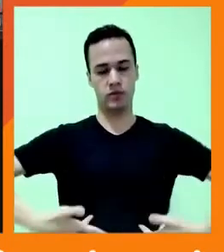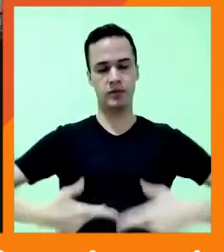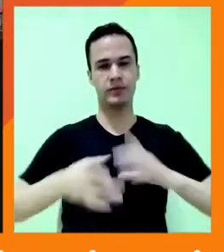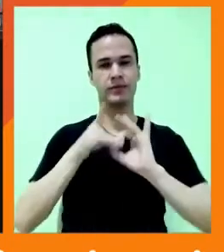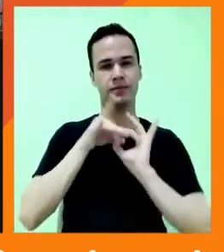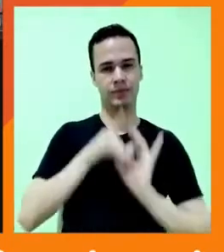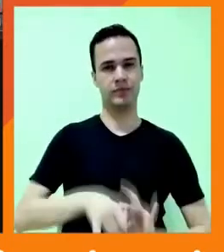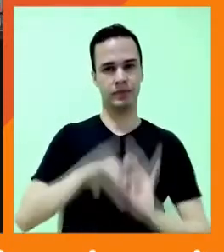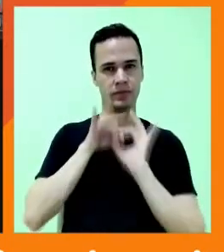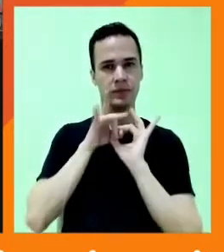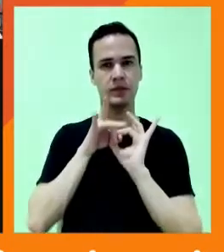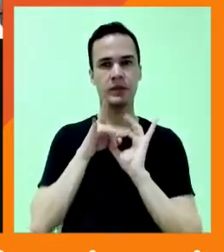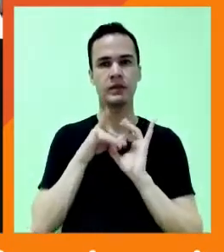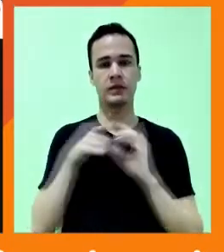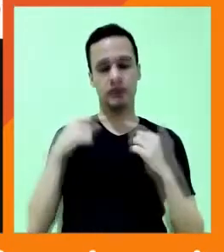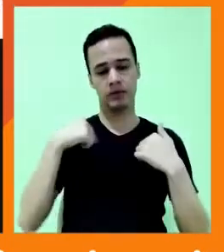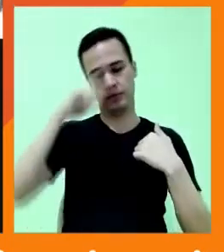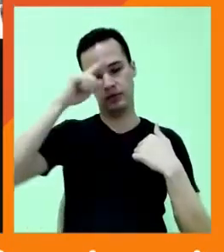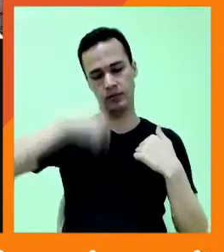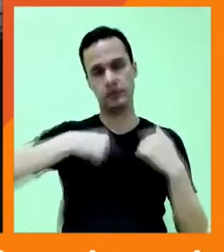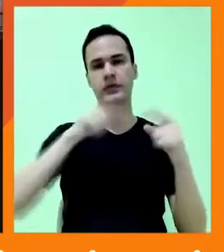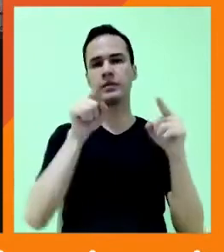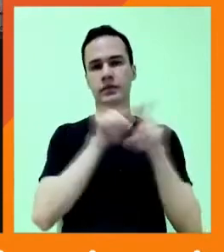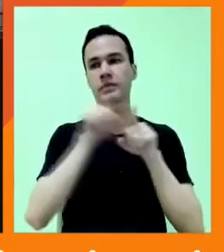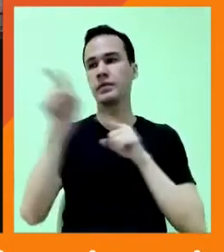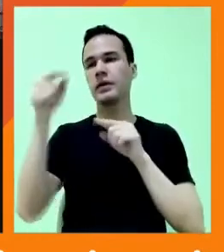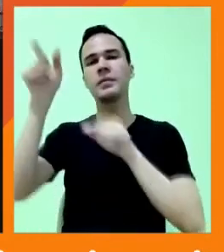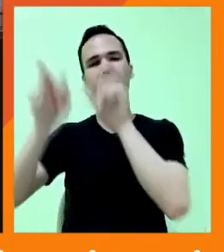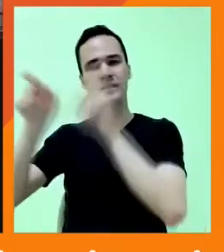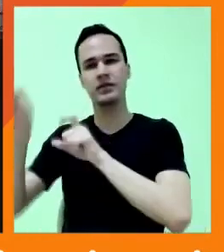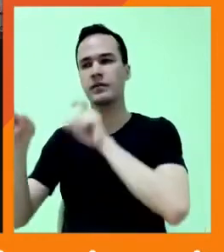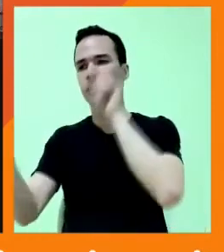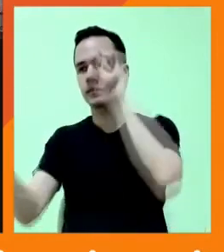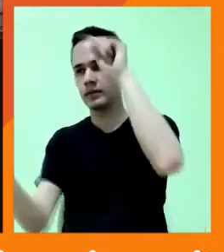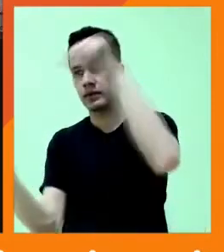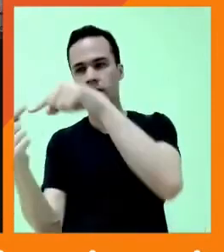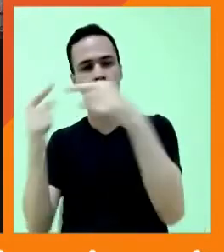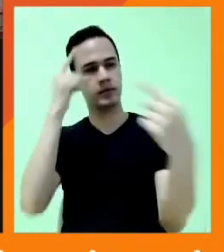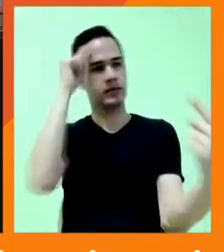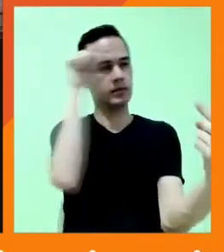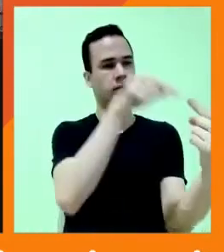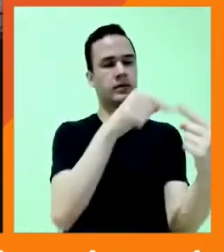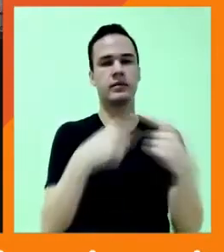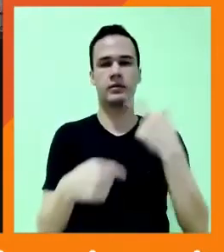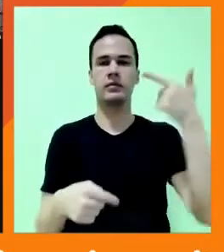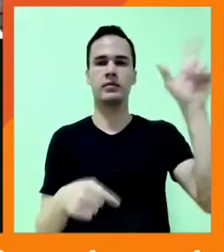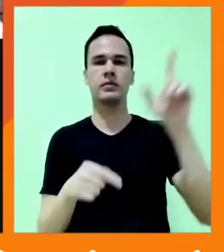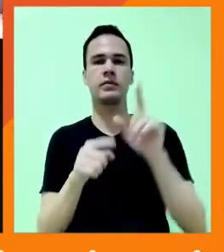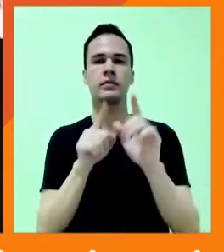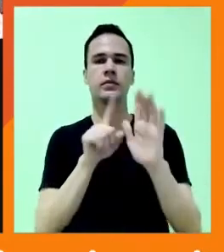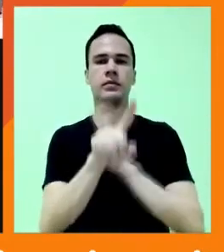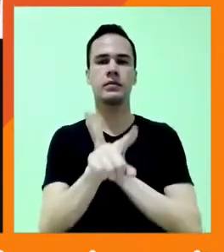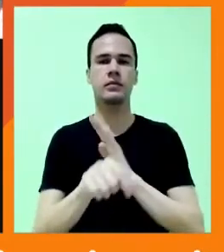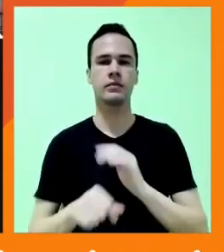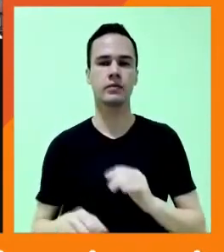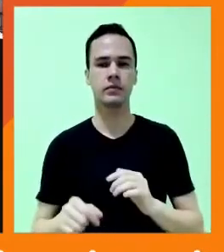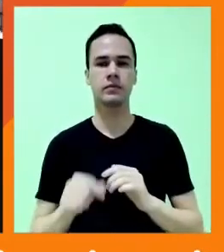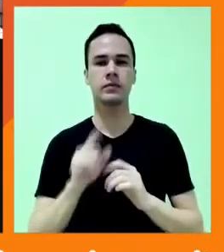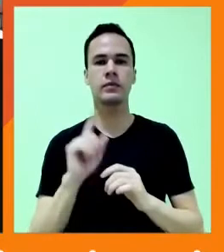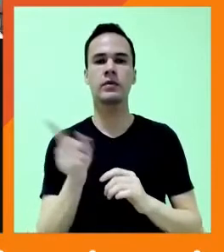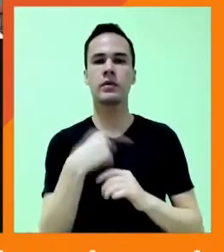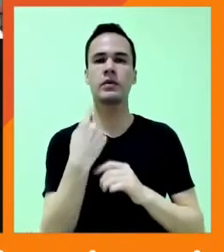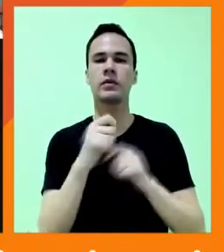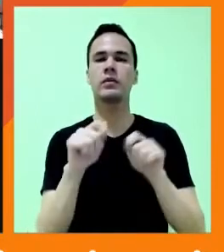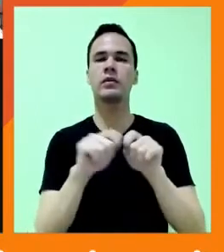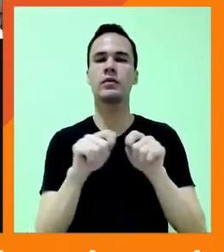conectar com a gente, com o outro e com o mundo também. E daí vem uma outra pergunta. O que é que a gente tem feito por